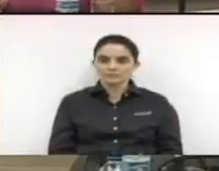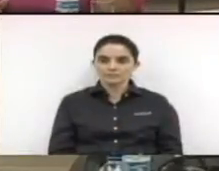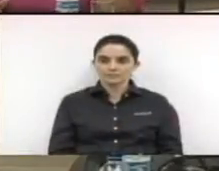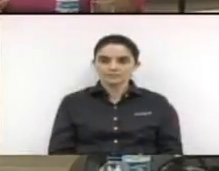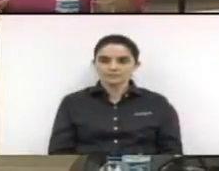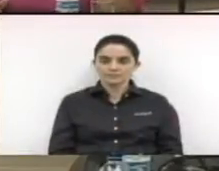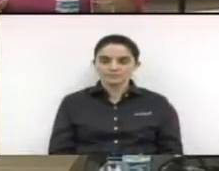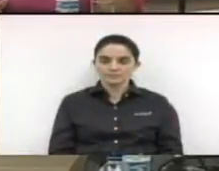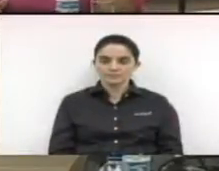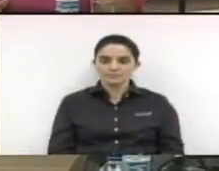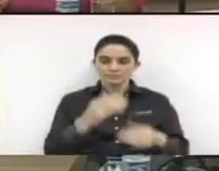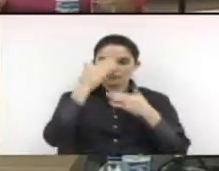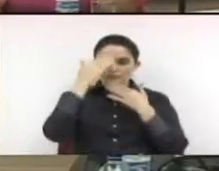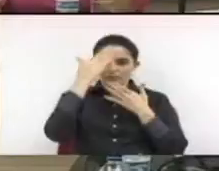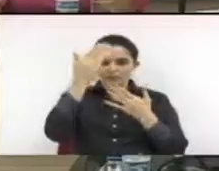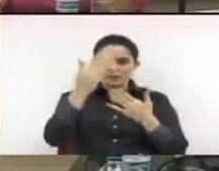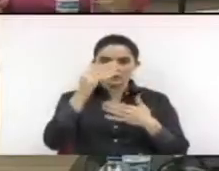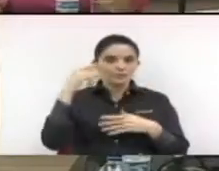público ouvinte.